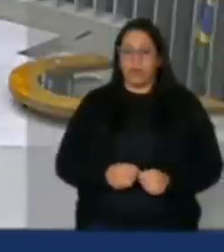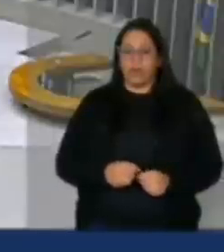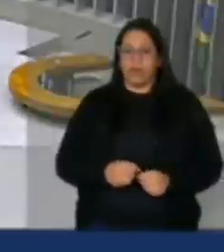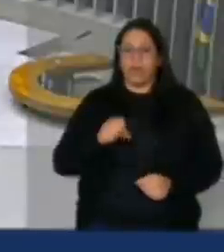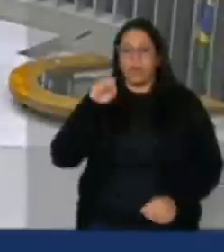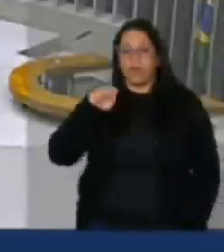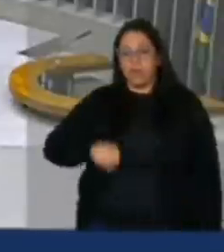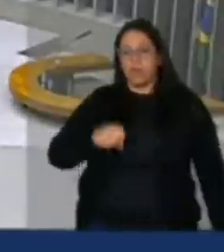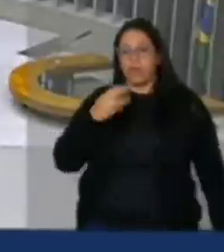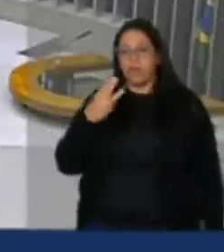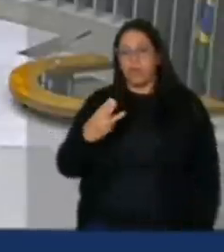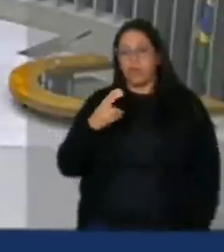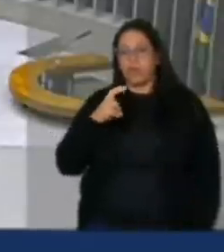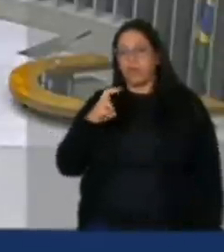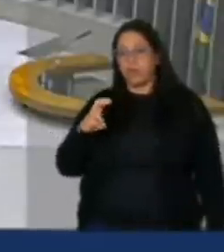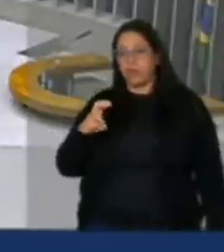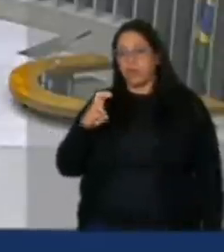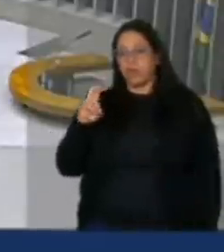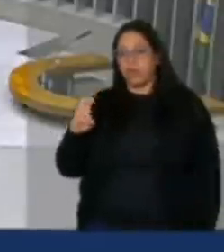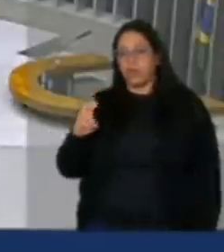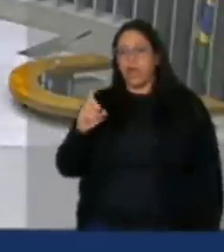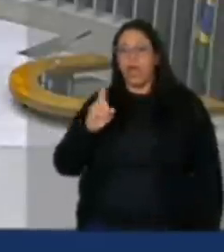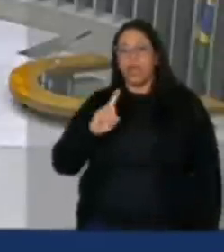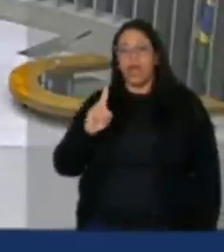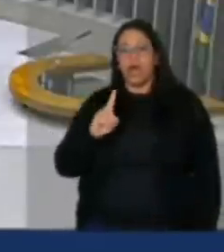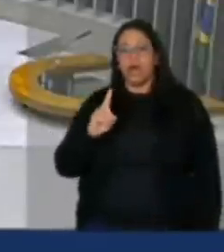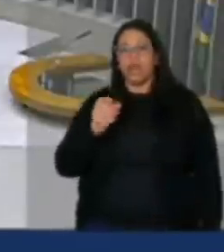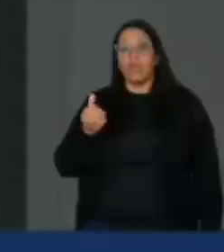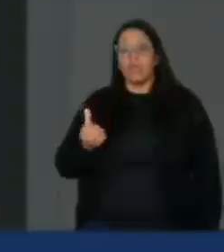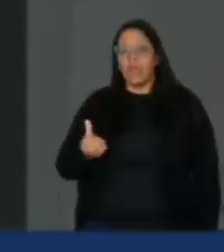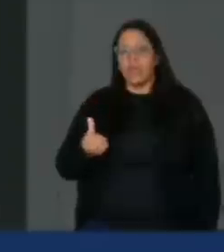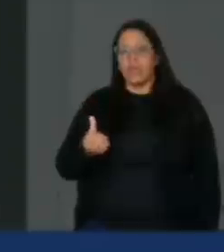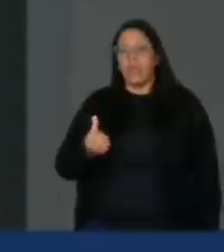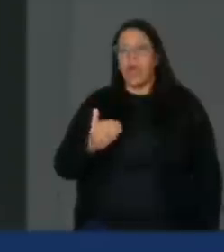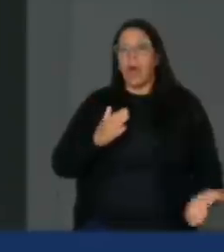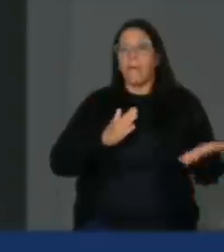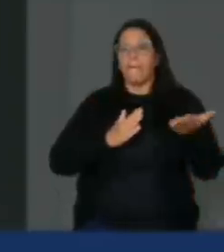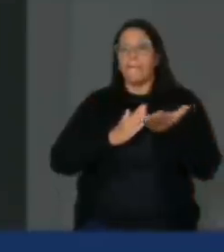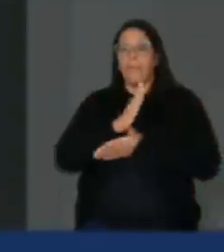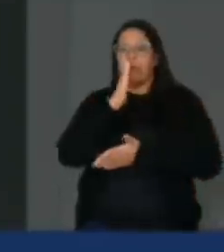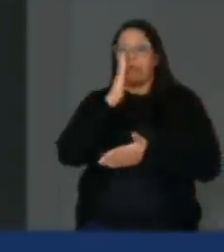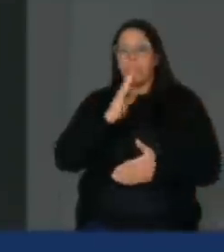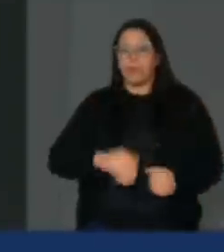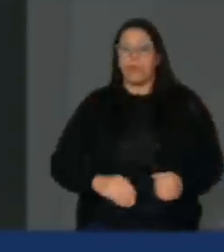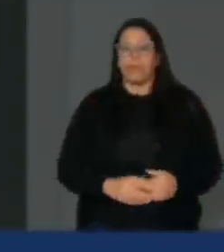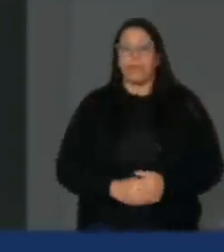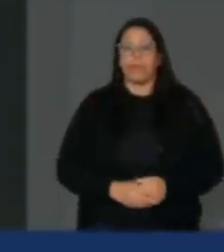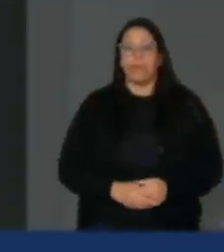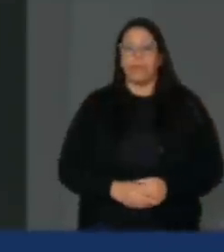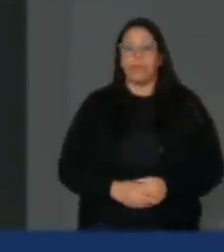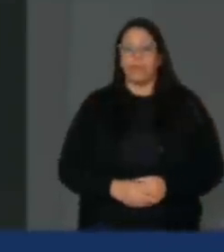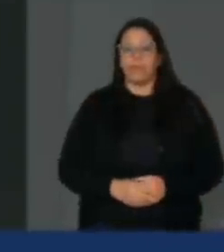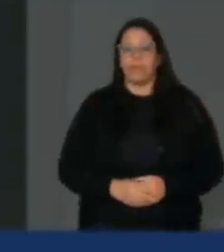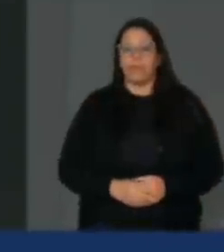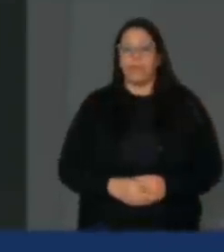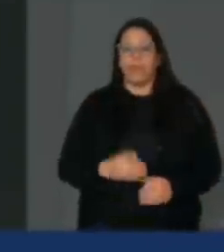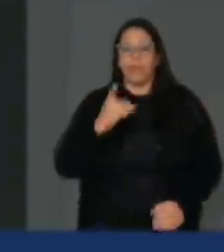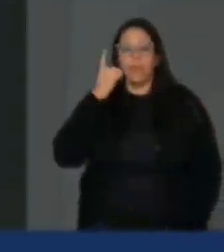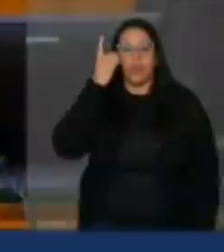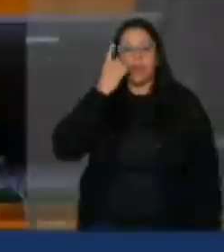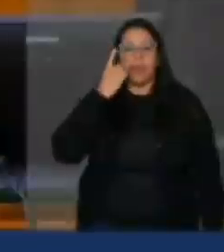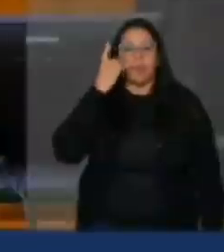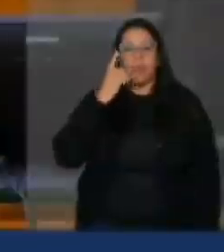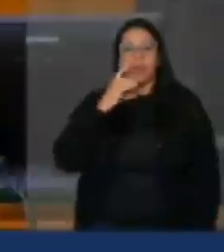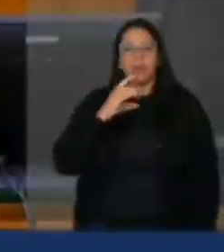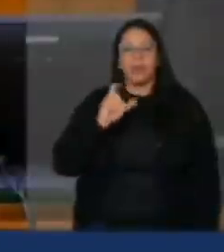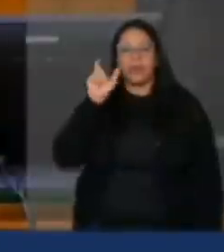Sim, 355. Não, 6. A matéria está aprovada. Deputada Carla